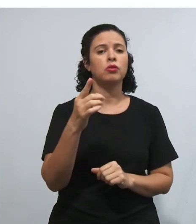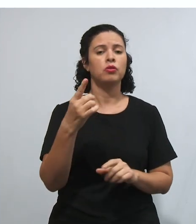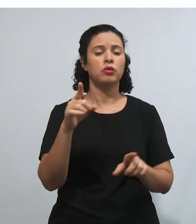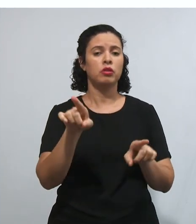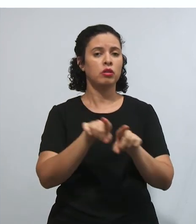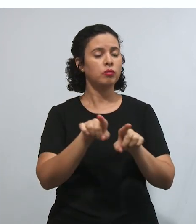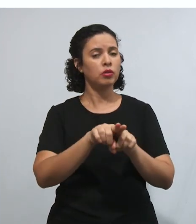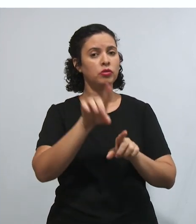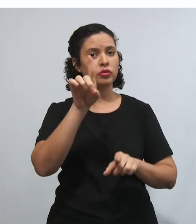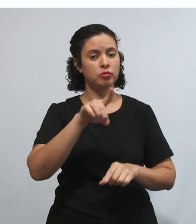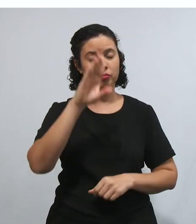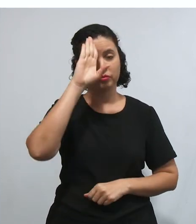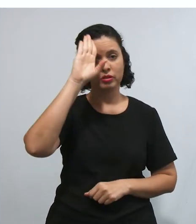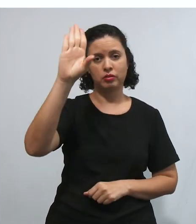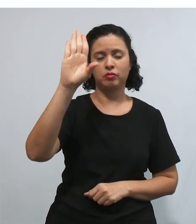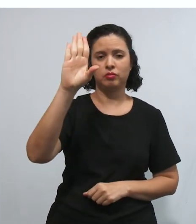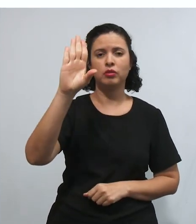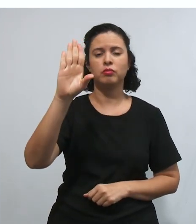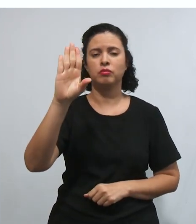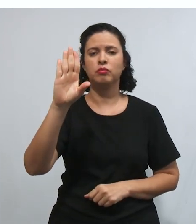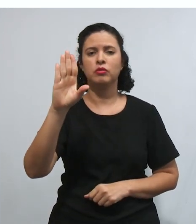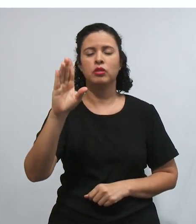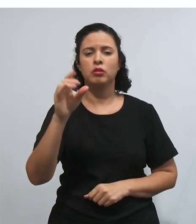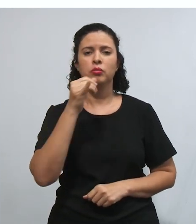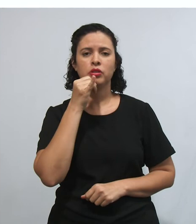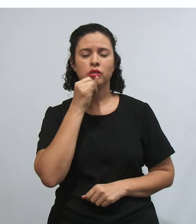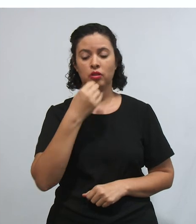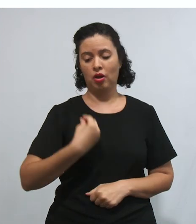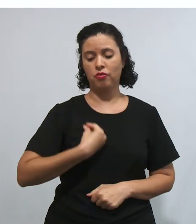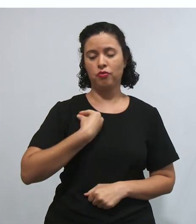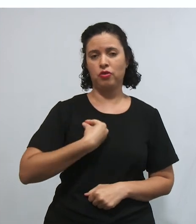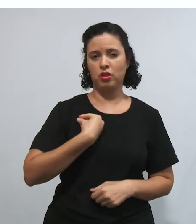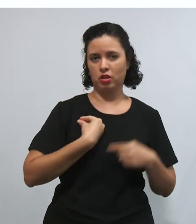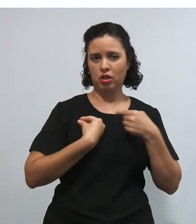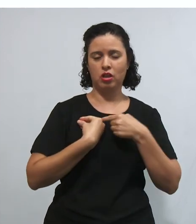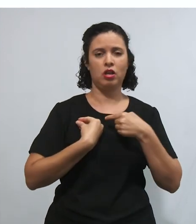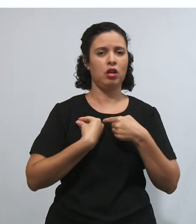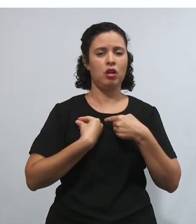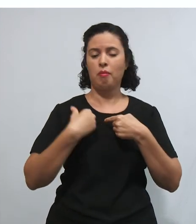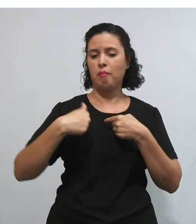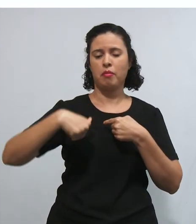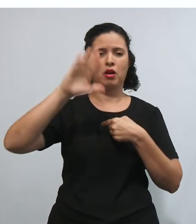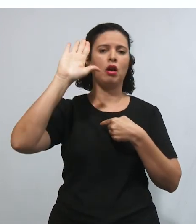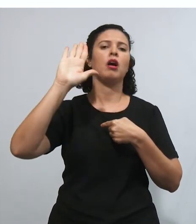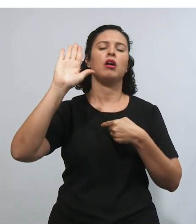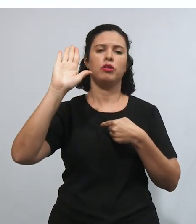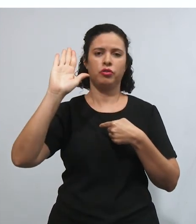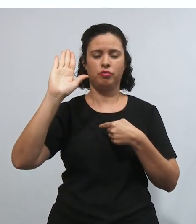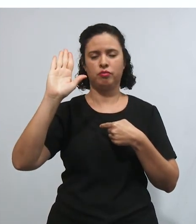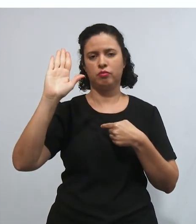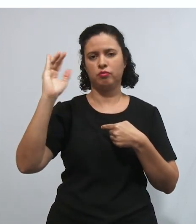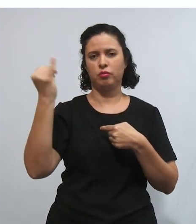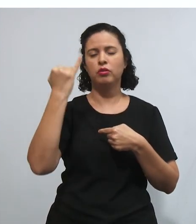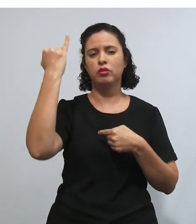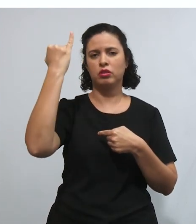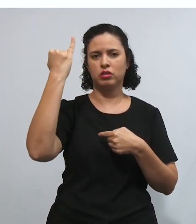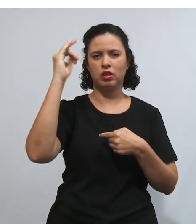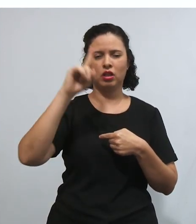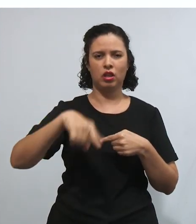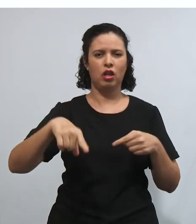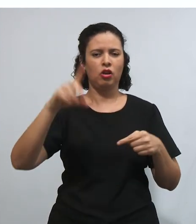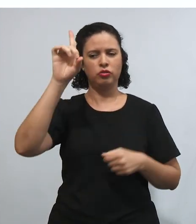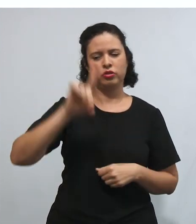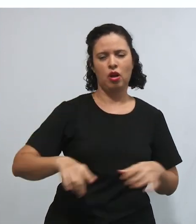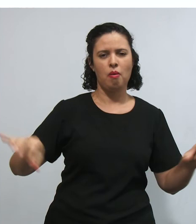absolutos. Olha o exemplo aqui, até mesmo a vida, que é o maior bem jurídico do ser humano, não é um direito